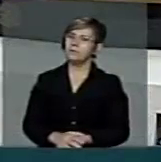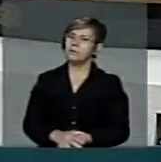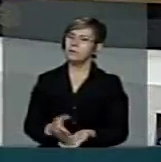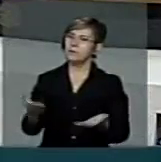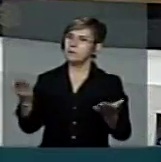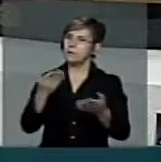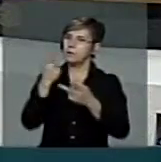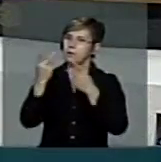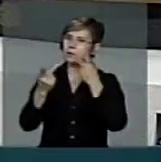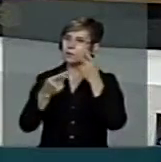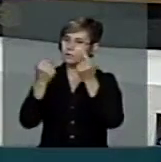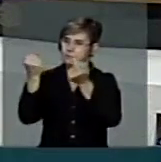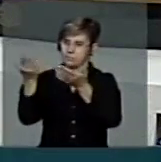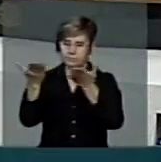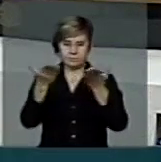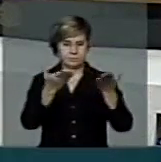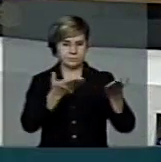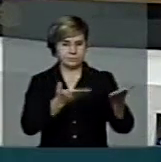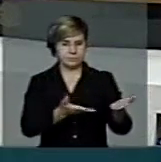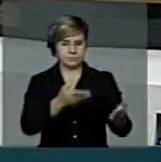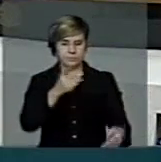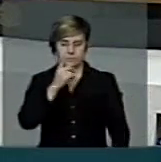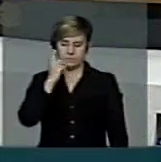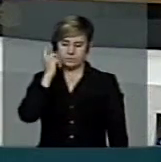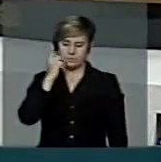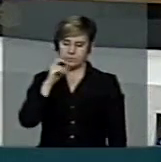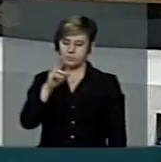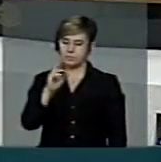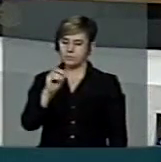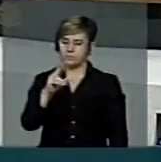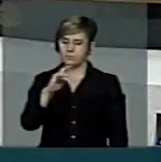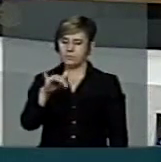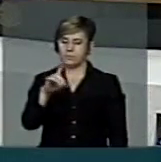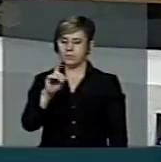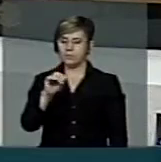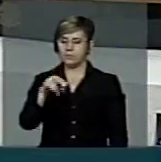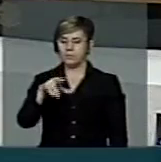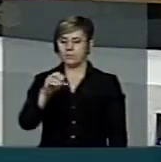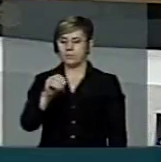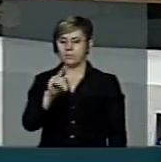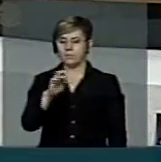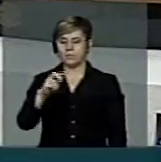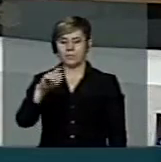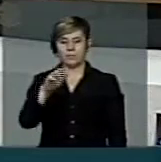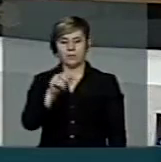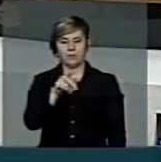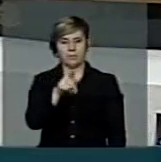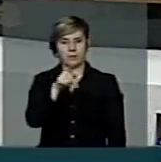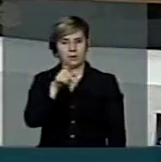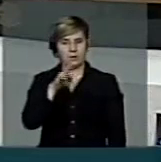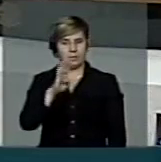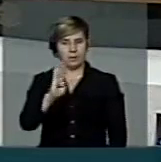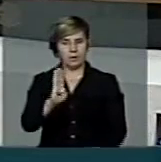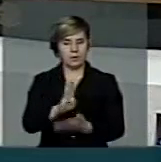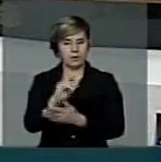Faço a palavra, neste momento, para o deputado Ronaldo Nogueira, do PTB do Rio Grande do Sul.